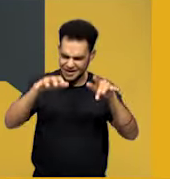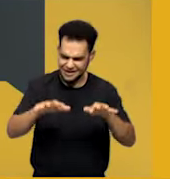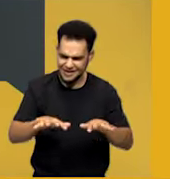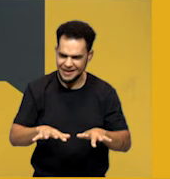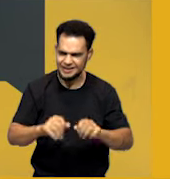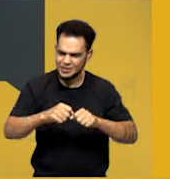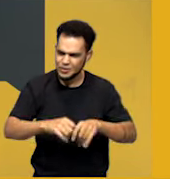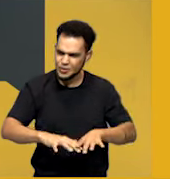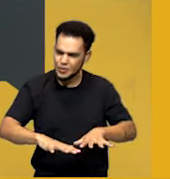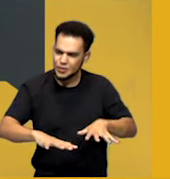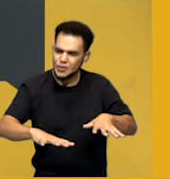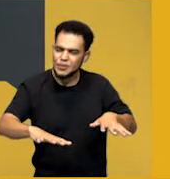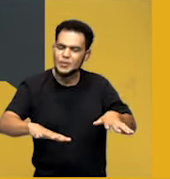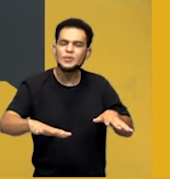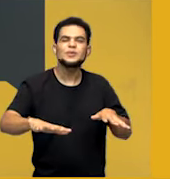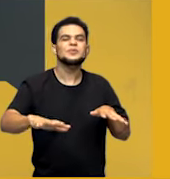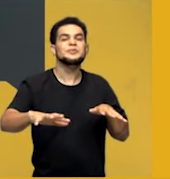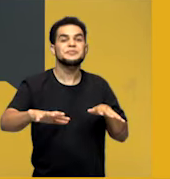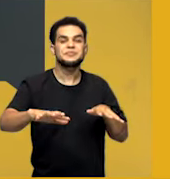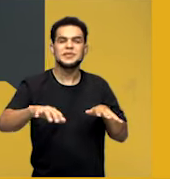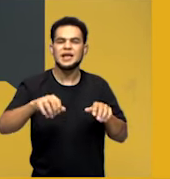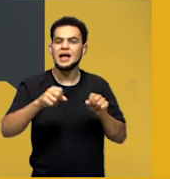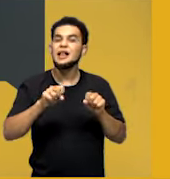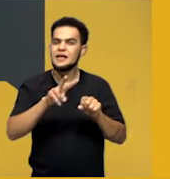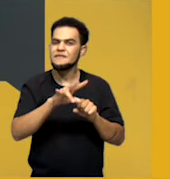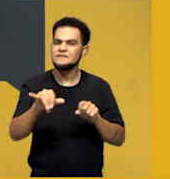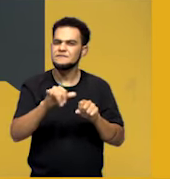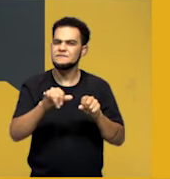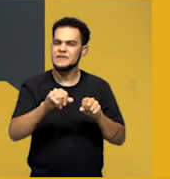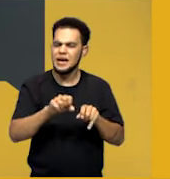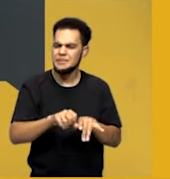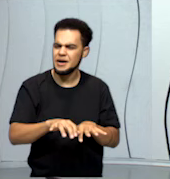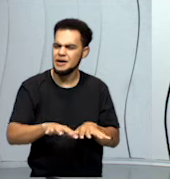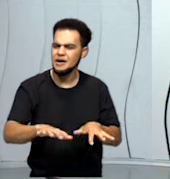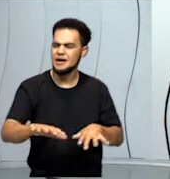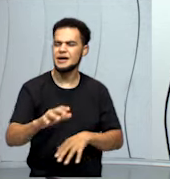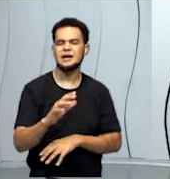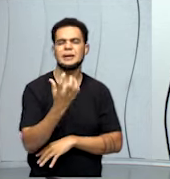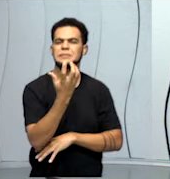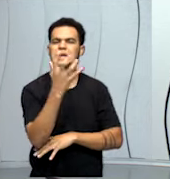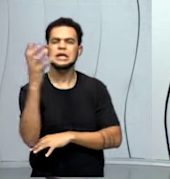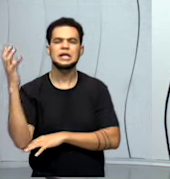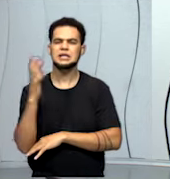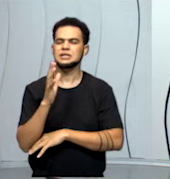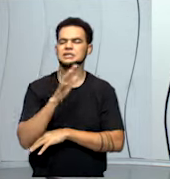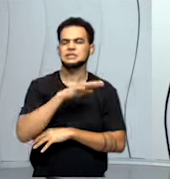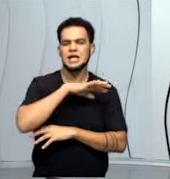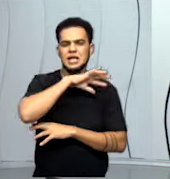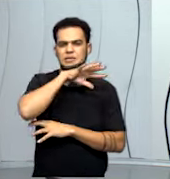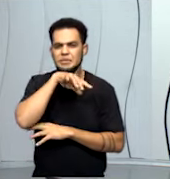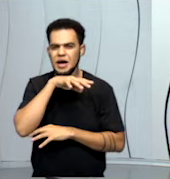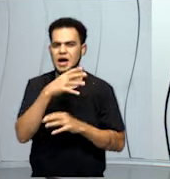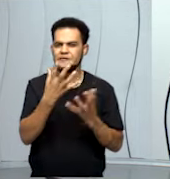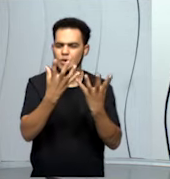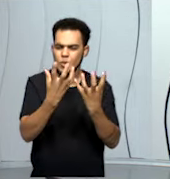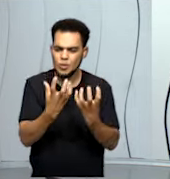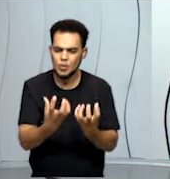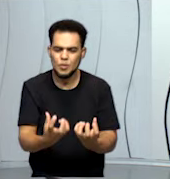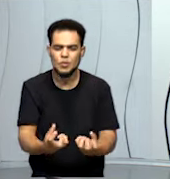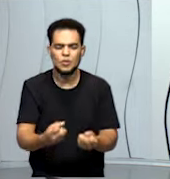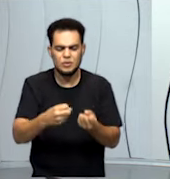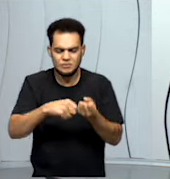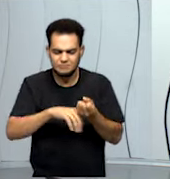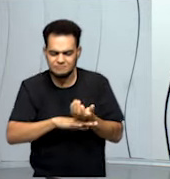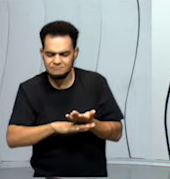na terra, da terra ela vai nutrir, hidratar as plantas, os animais, vai para o subsolo, para